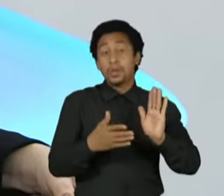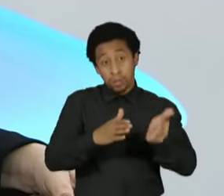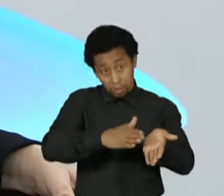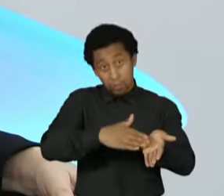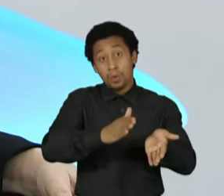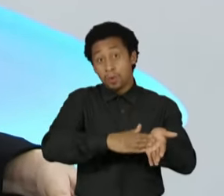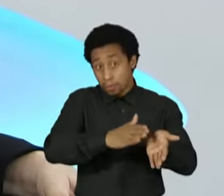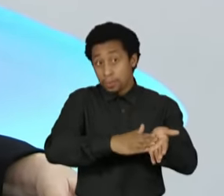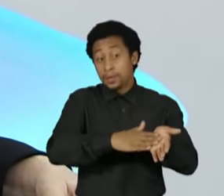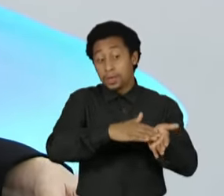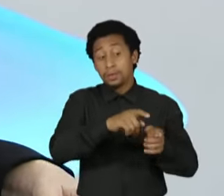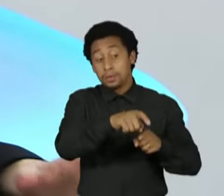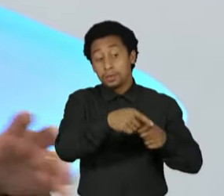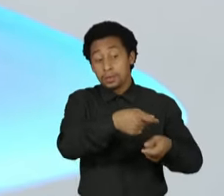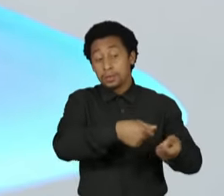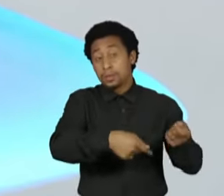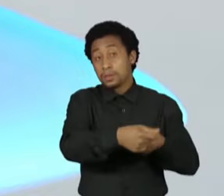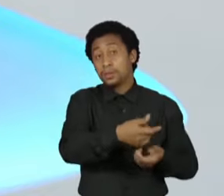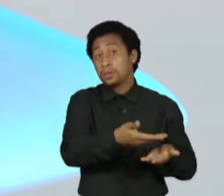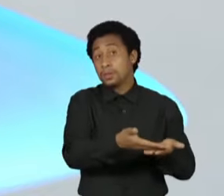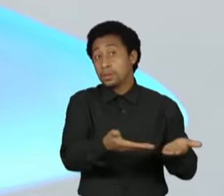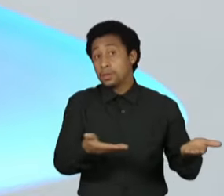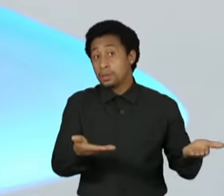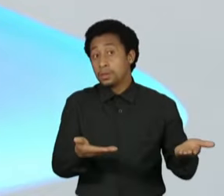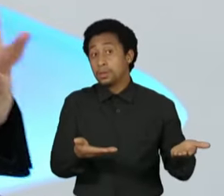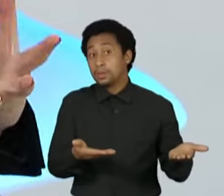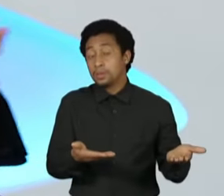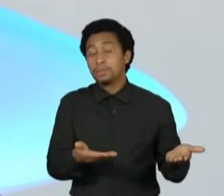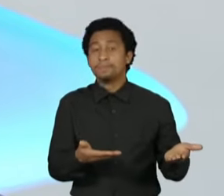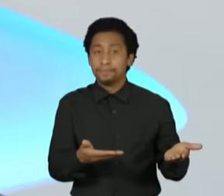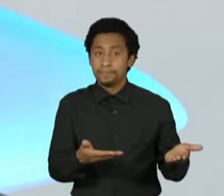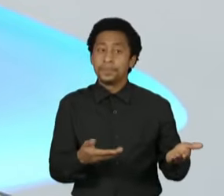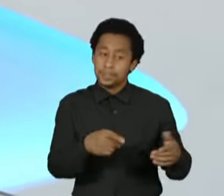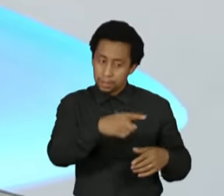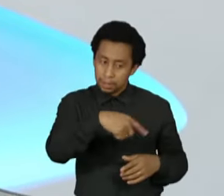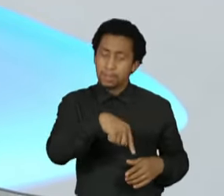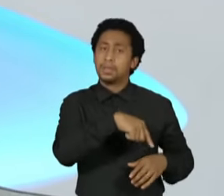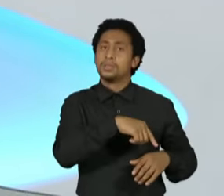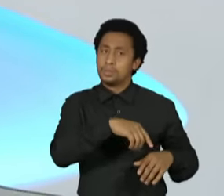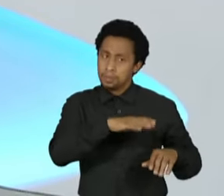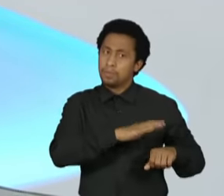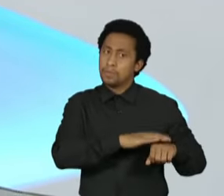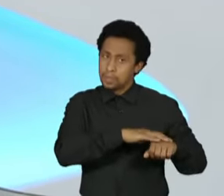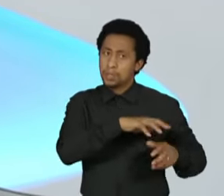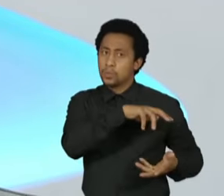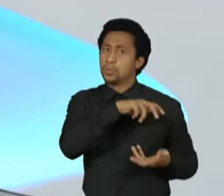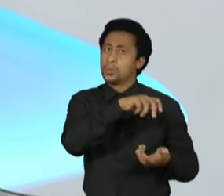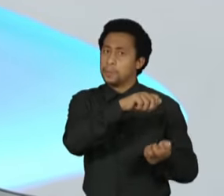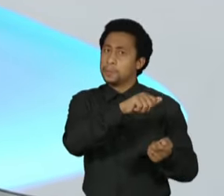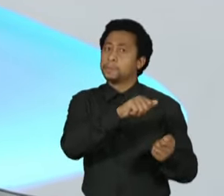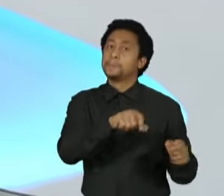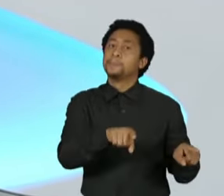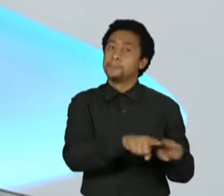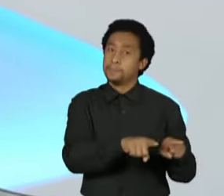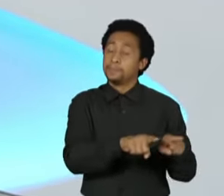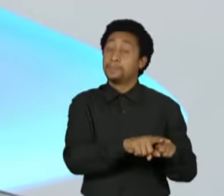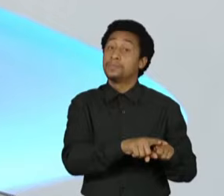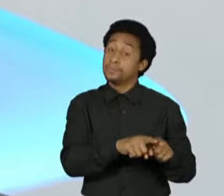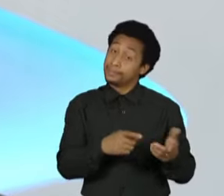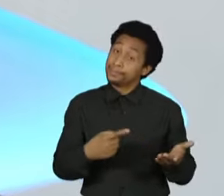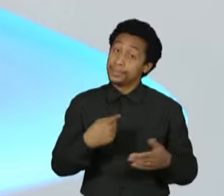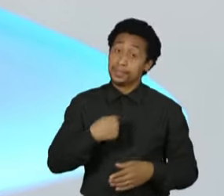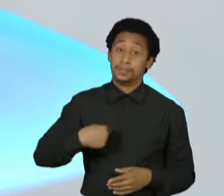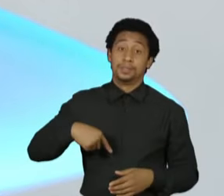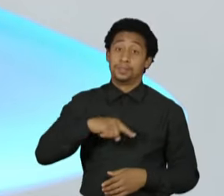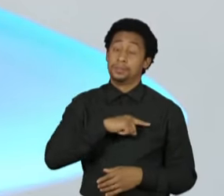cobrando do agronegócio que eles também façam a sustentabilidade. E a gente, por fim, a